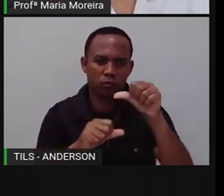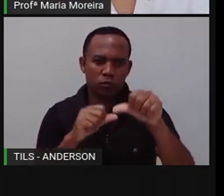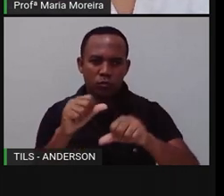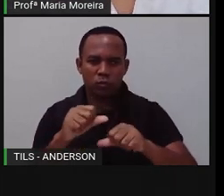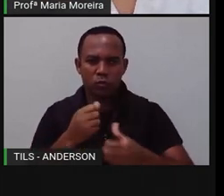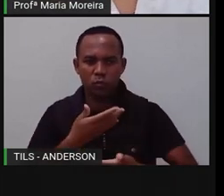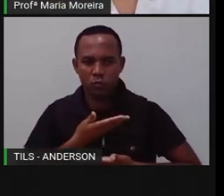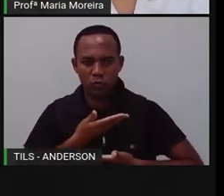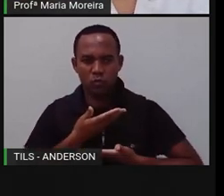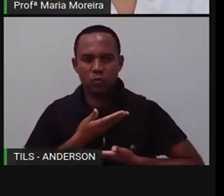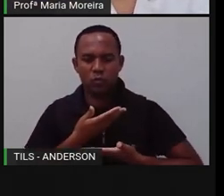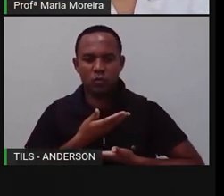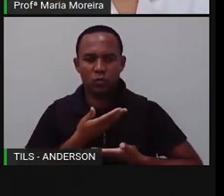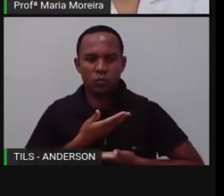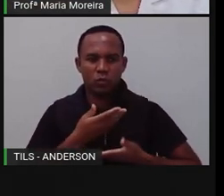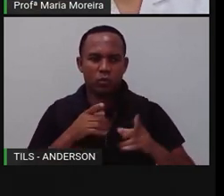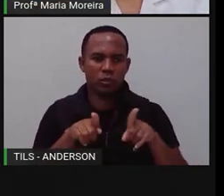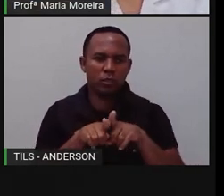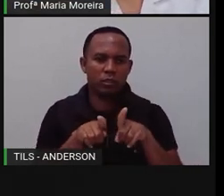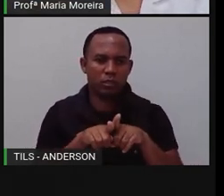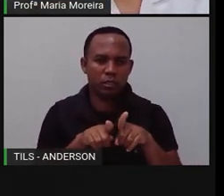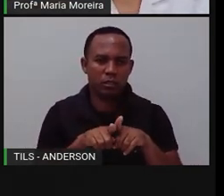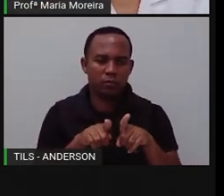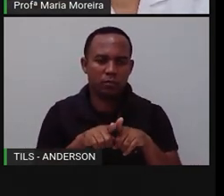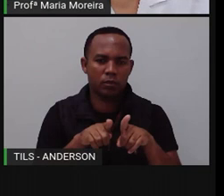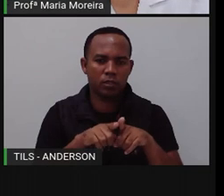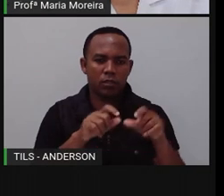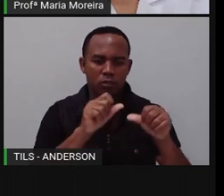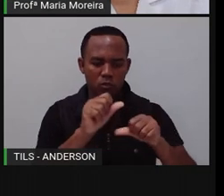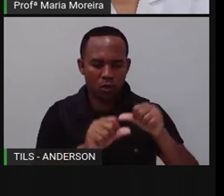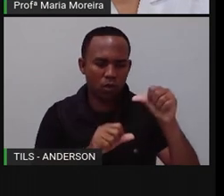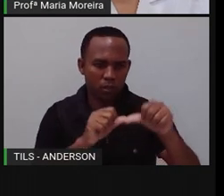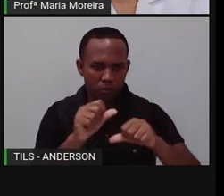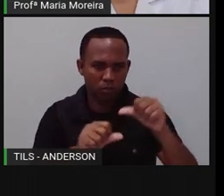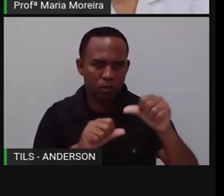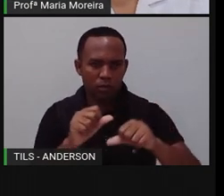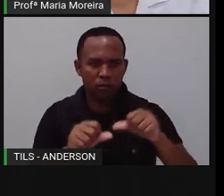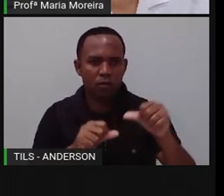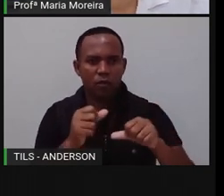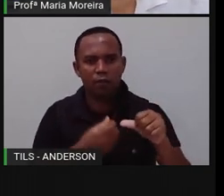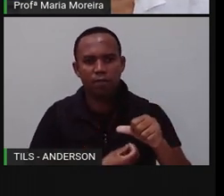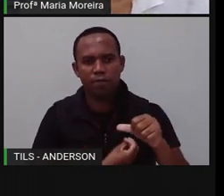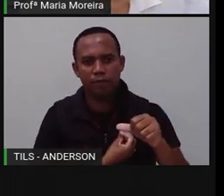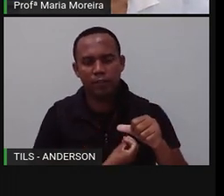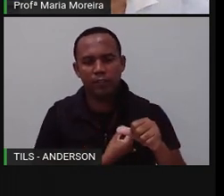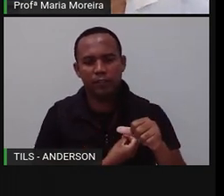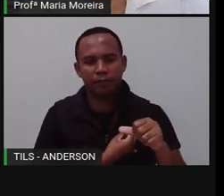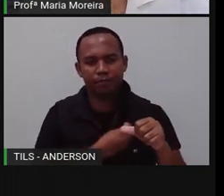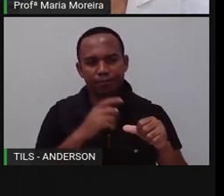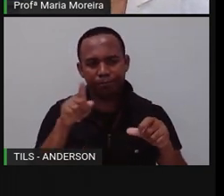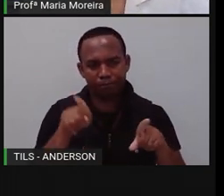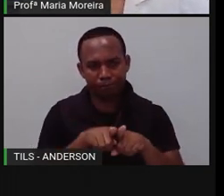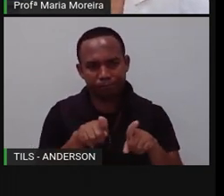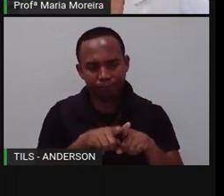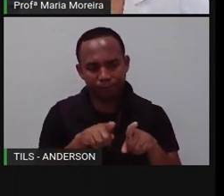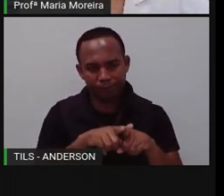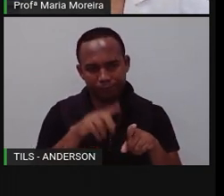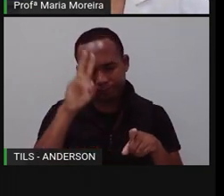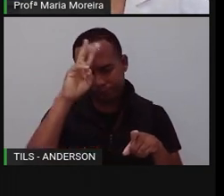corpo. E por isso, se configura como uma metamorfose, que a gente viu na nossa aula passada de matemática e ciências da